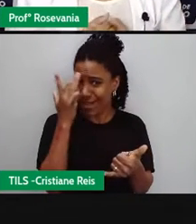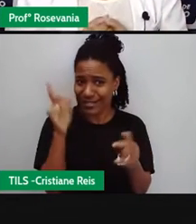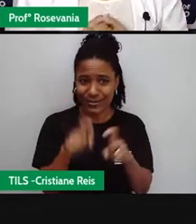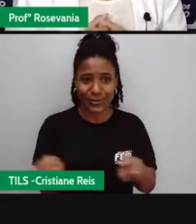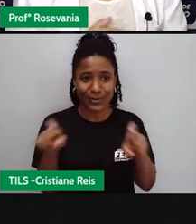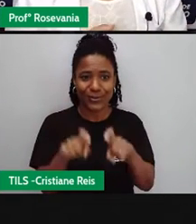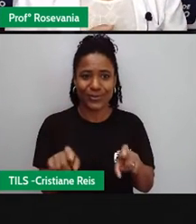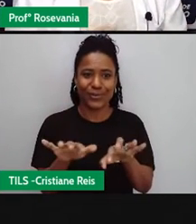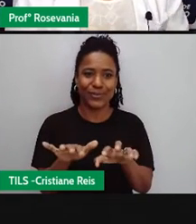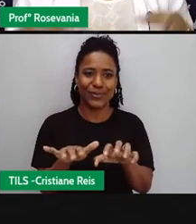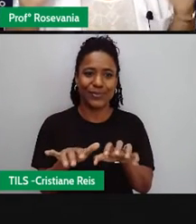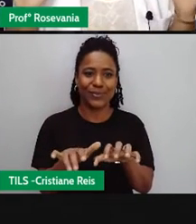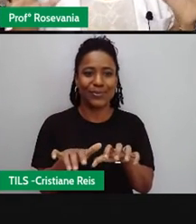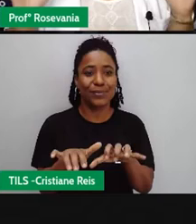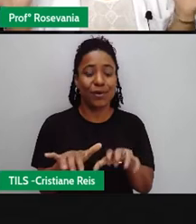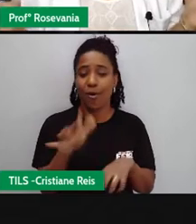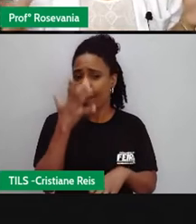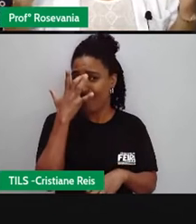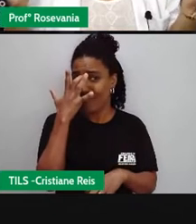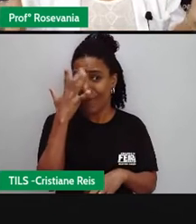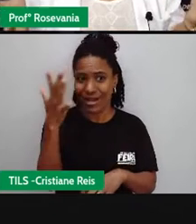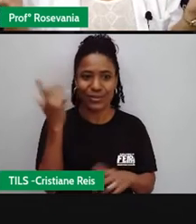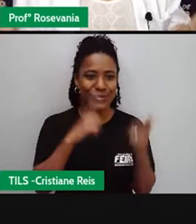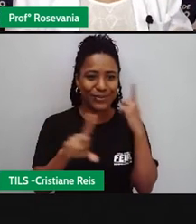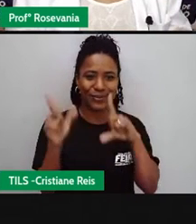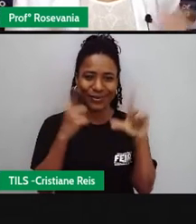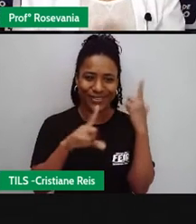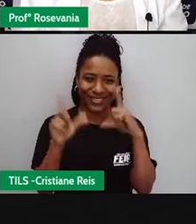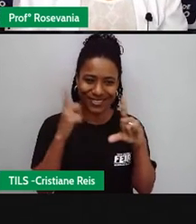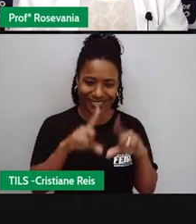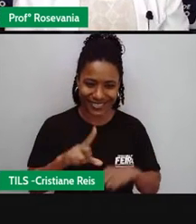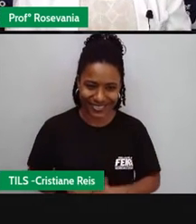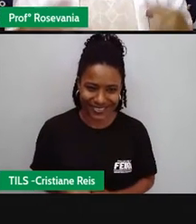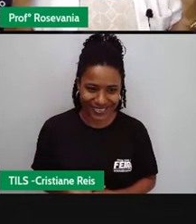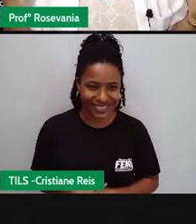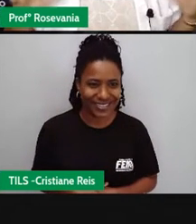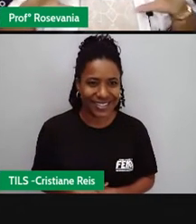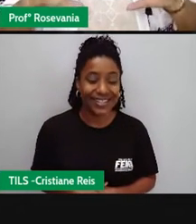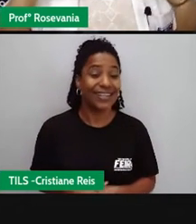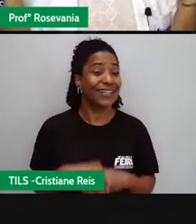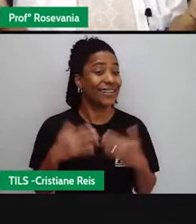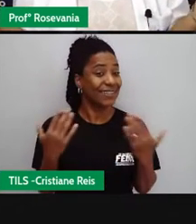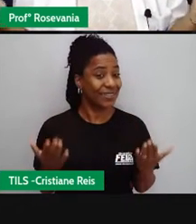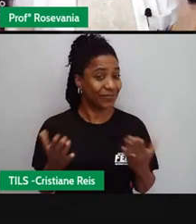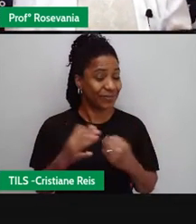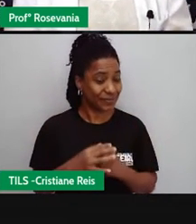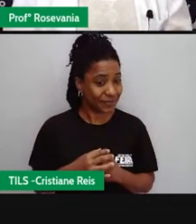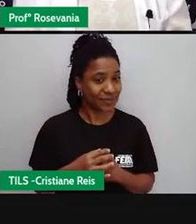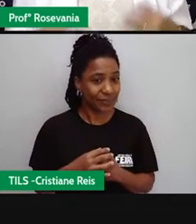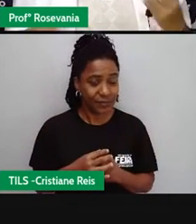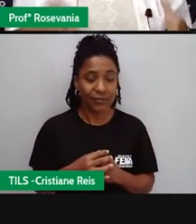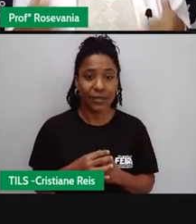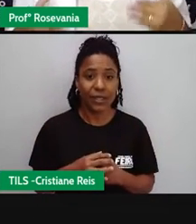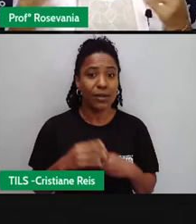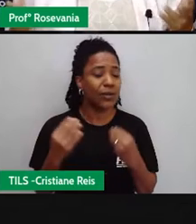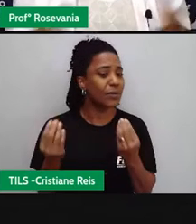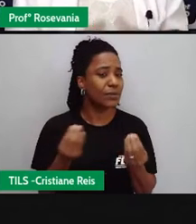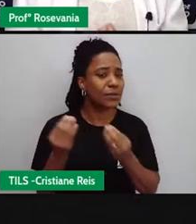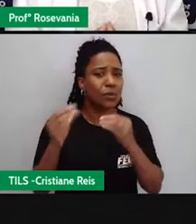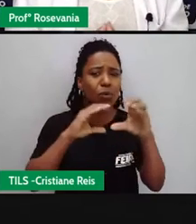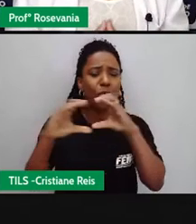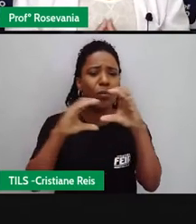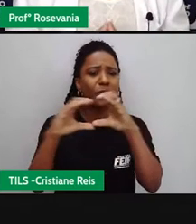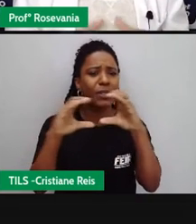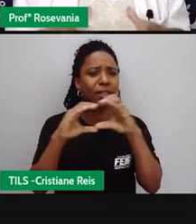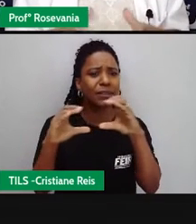Você tá ali na palma da mão, tá tudo ao alcance da mão da gente. Essa é ideia geral que se tem quando a gente fala dessa